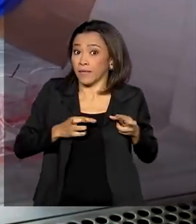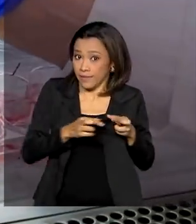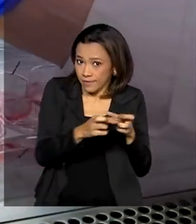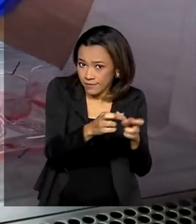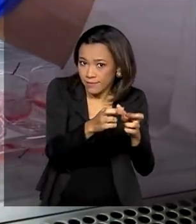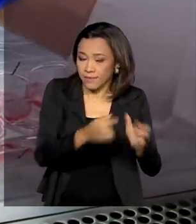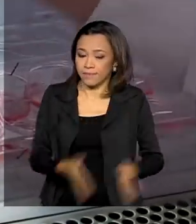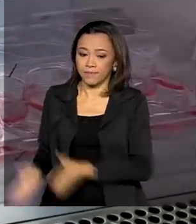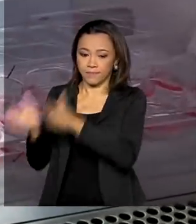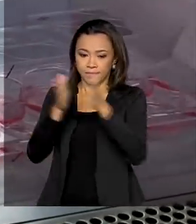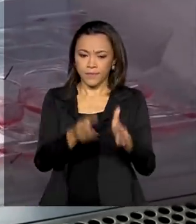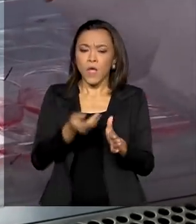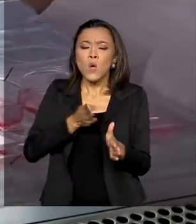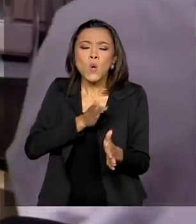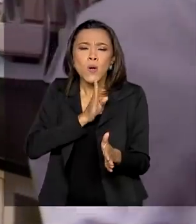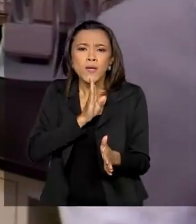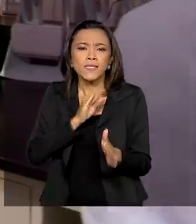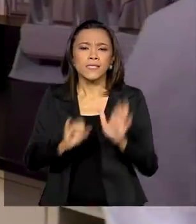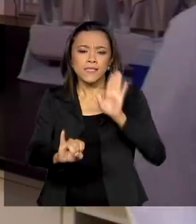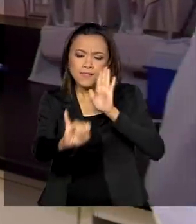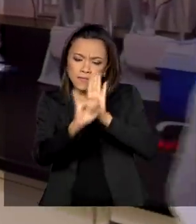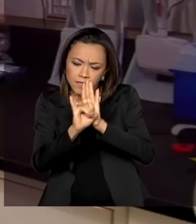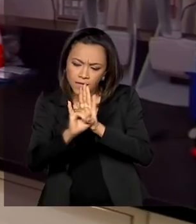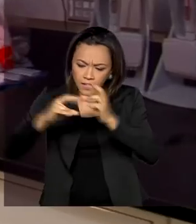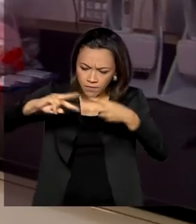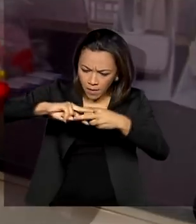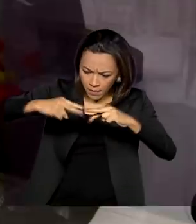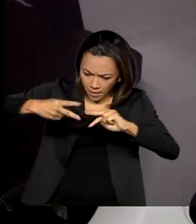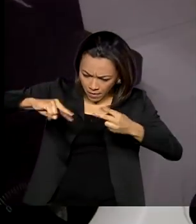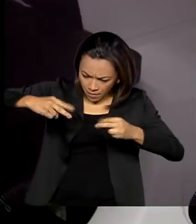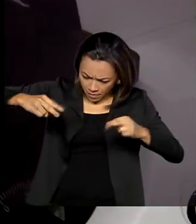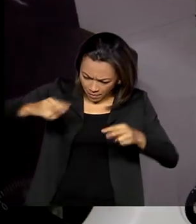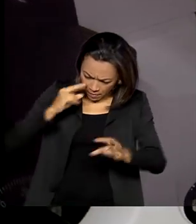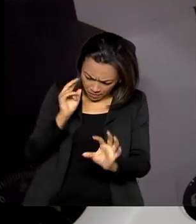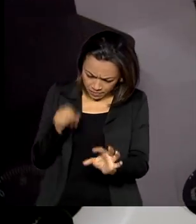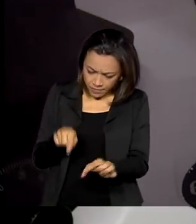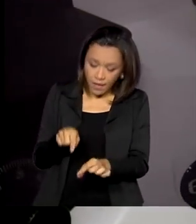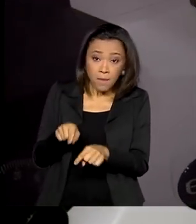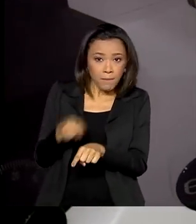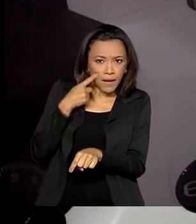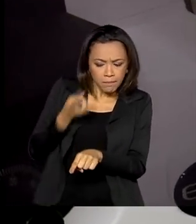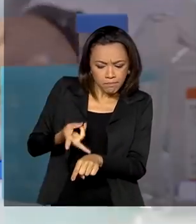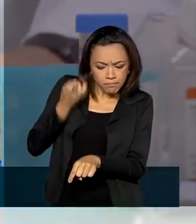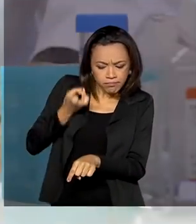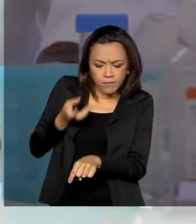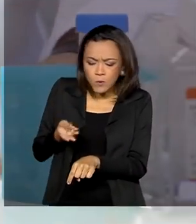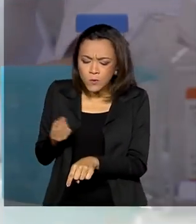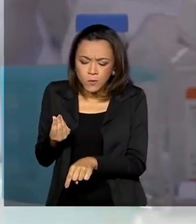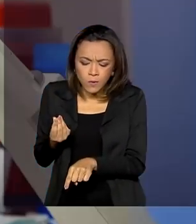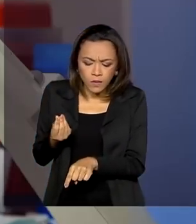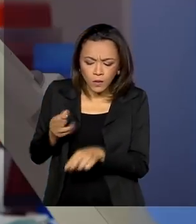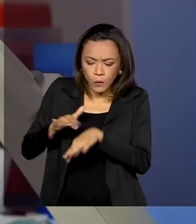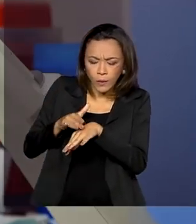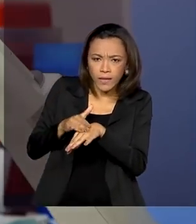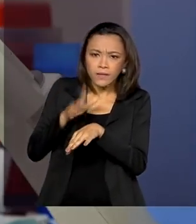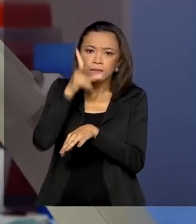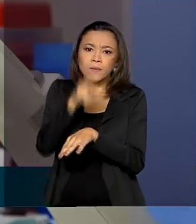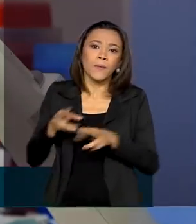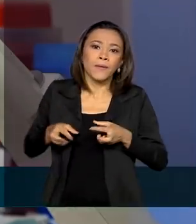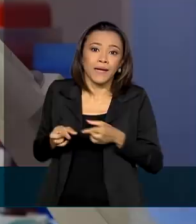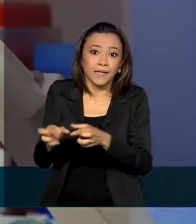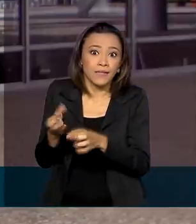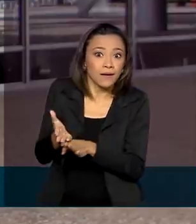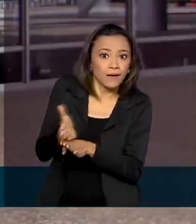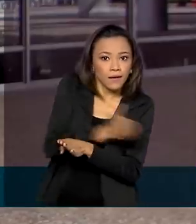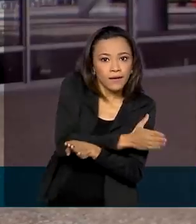Conhecer a identidade genética de um indivíduo permite detectar a predisposição para uma doença como câncer antes mesmo dela